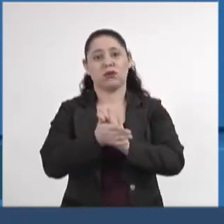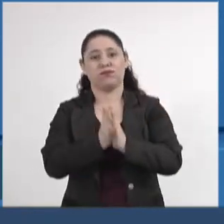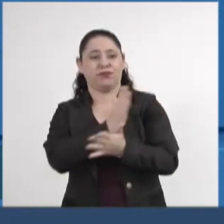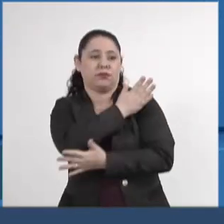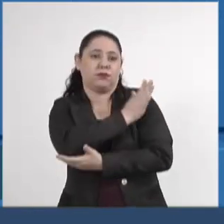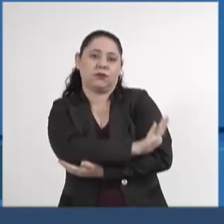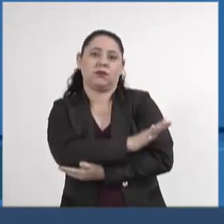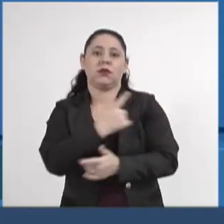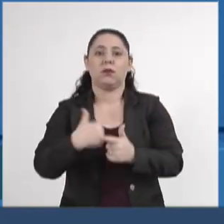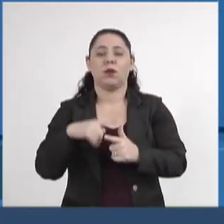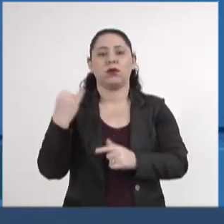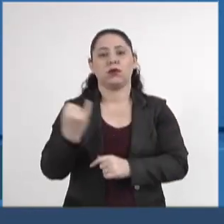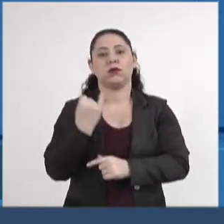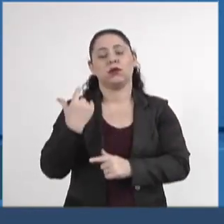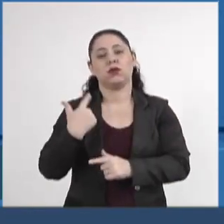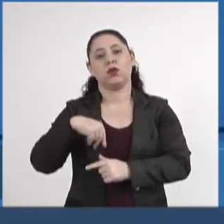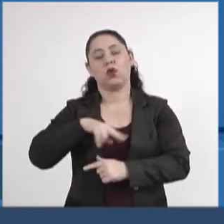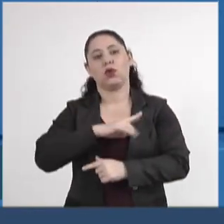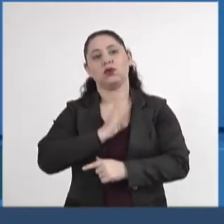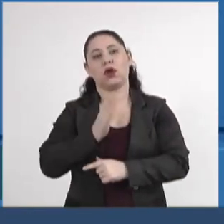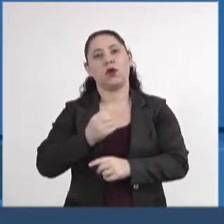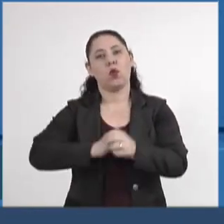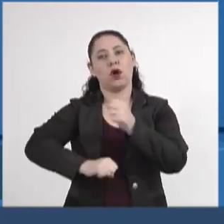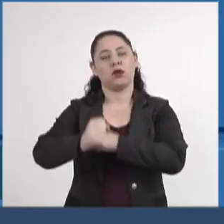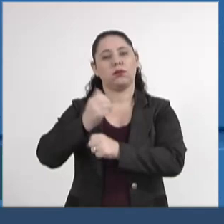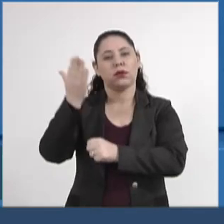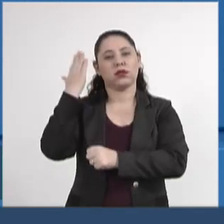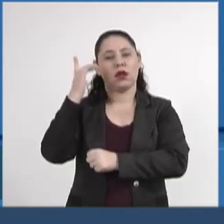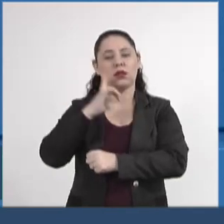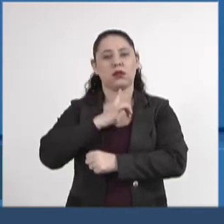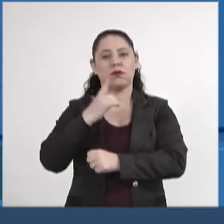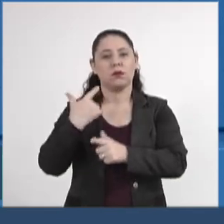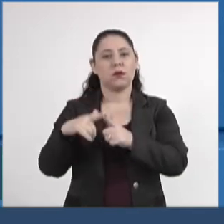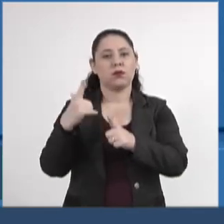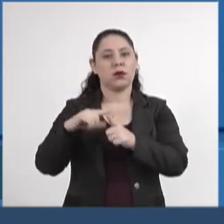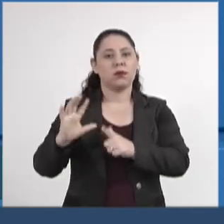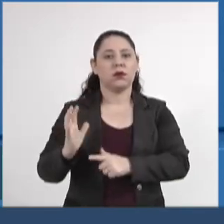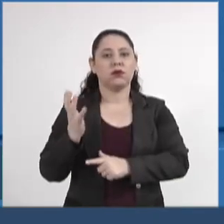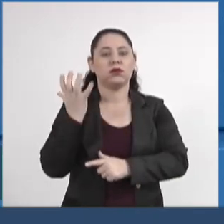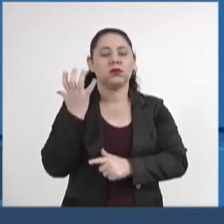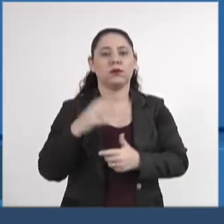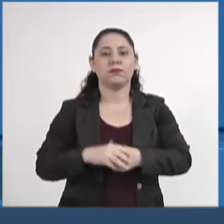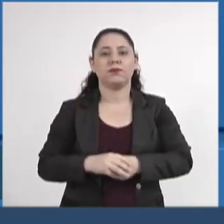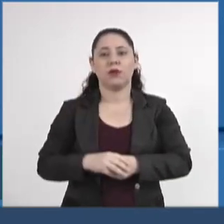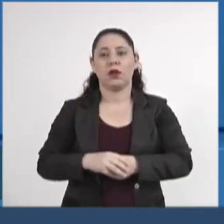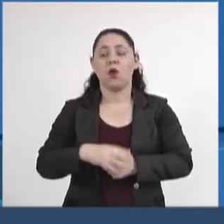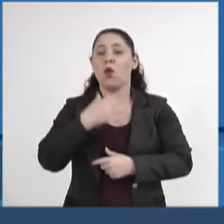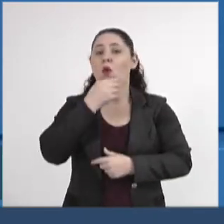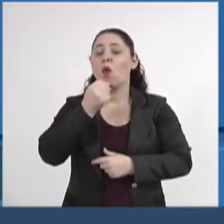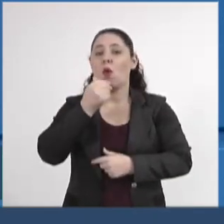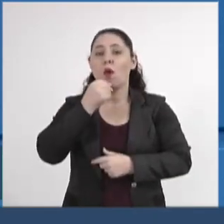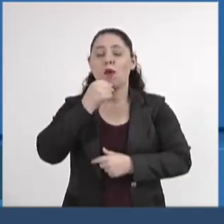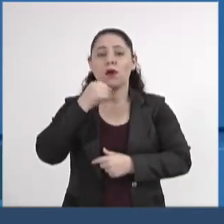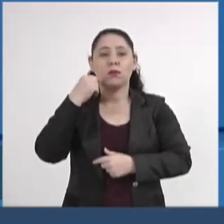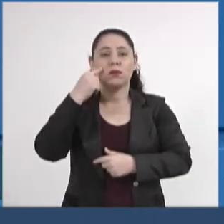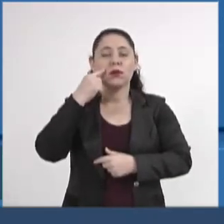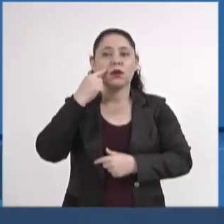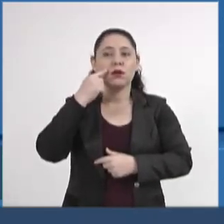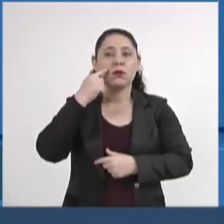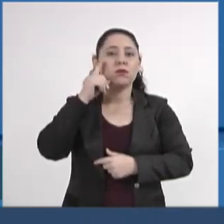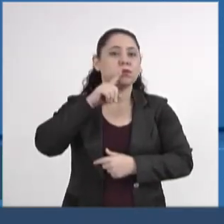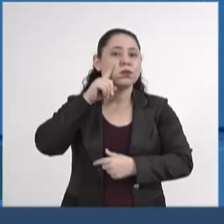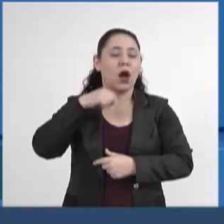essa reflexão, porque nós tivemos, há alguns anos atrás, aquele problema ocorrido lá, com o cidadão americano, morto